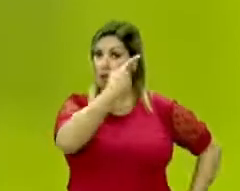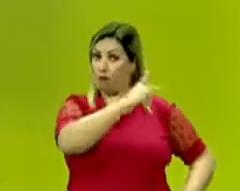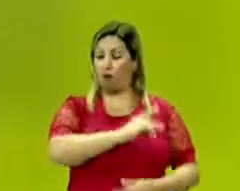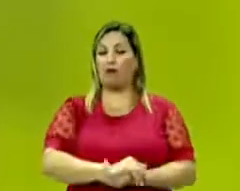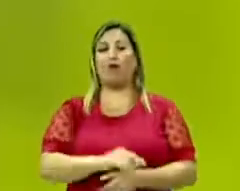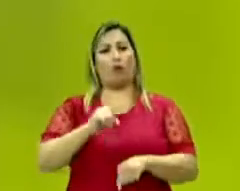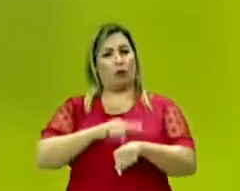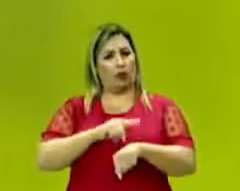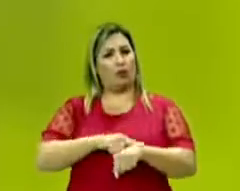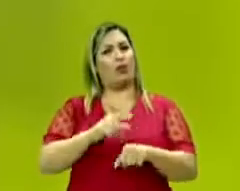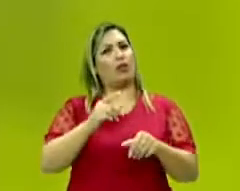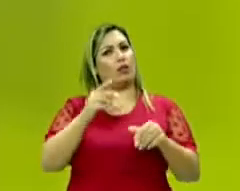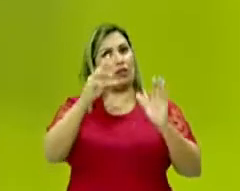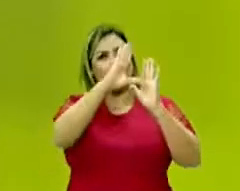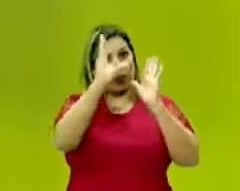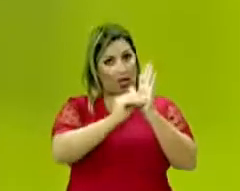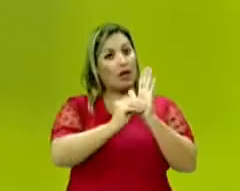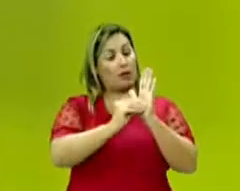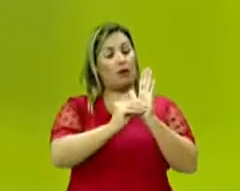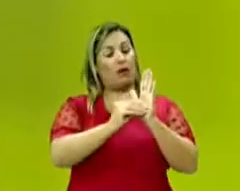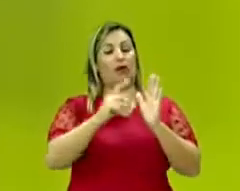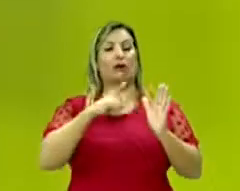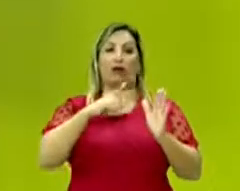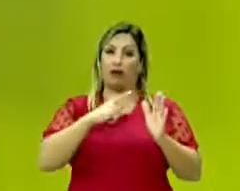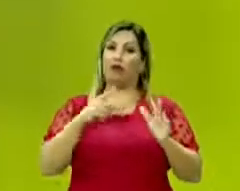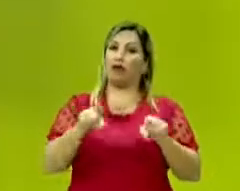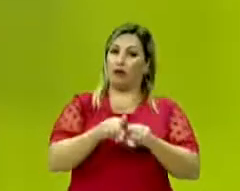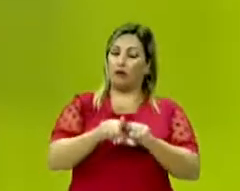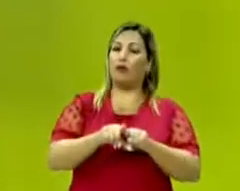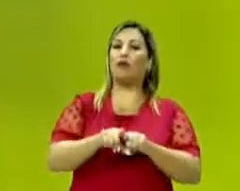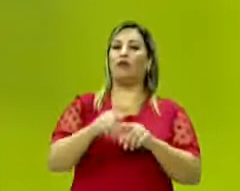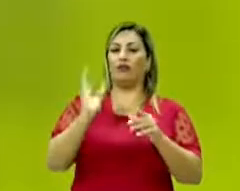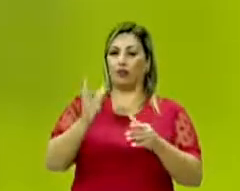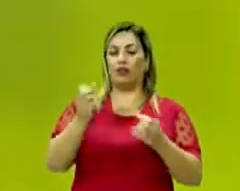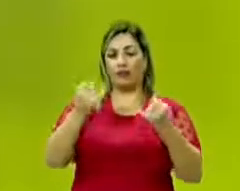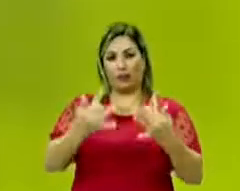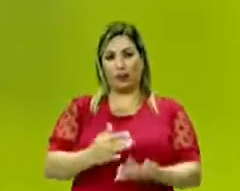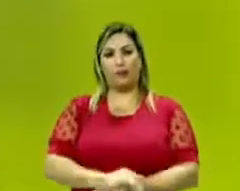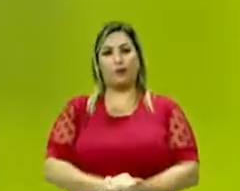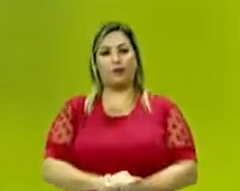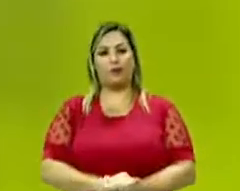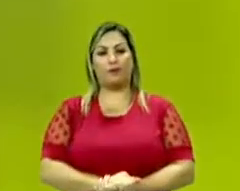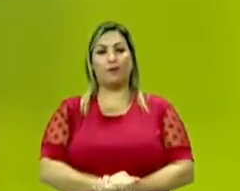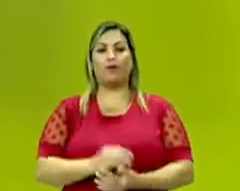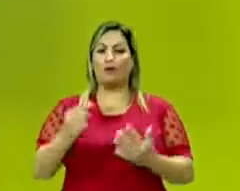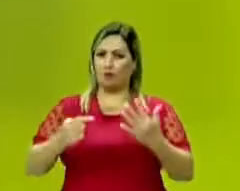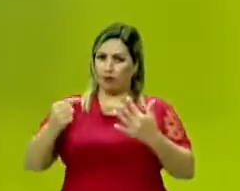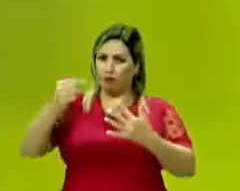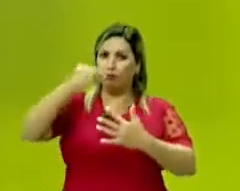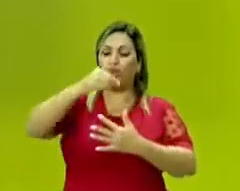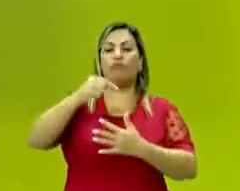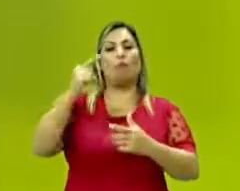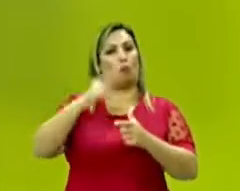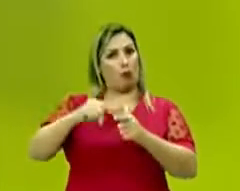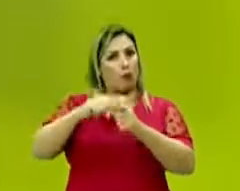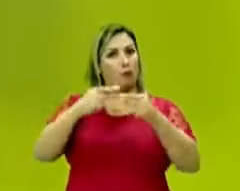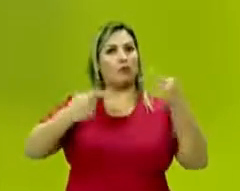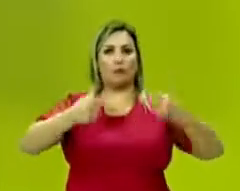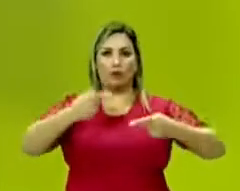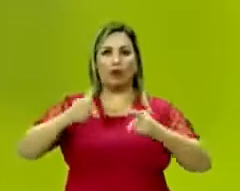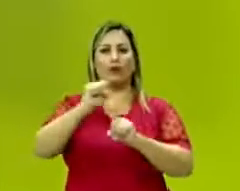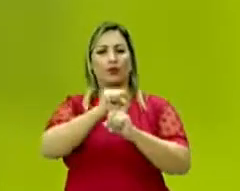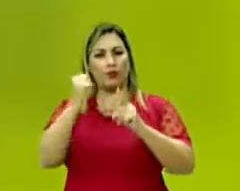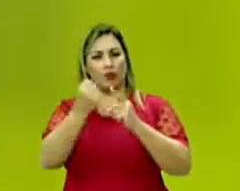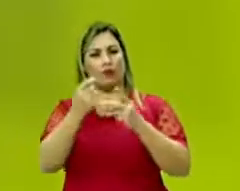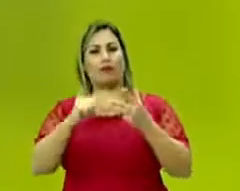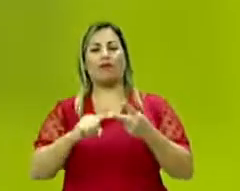últimos temas que nós abordamos aqui. E ainda, nós vamos também apontar os impactos políticos e sociais econômicos